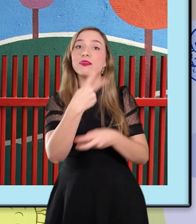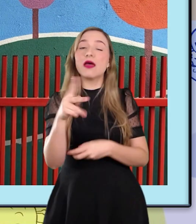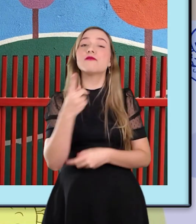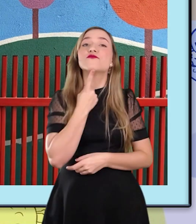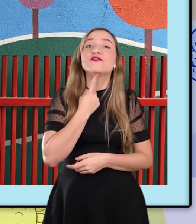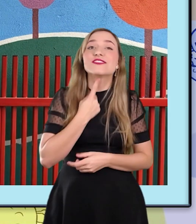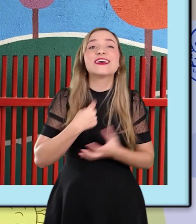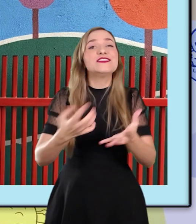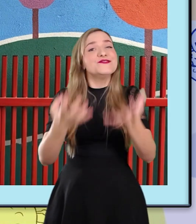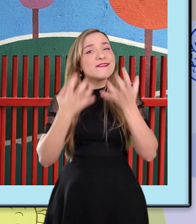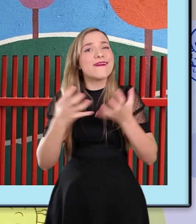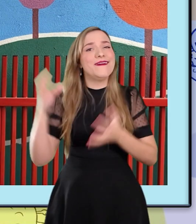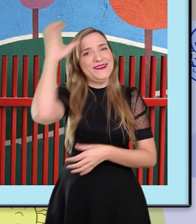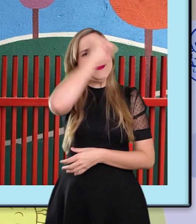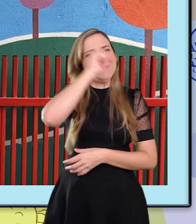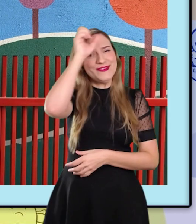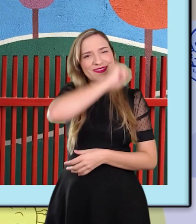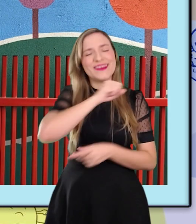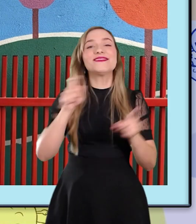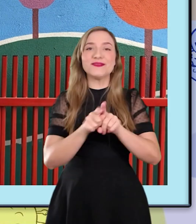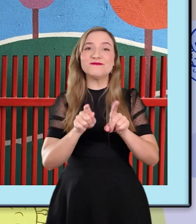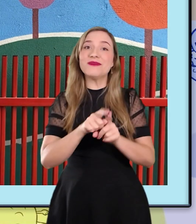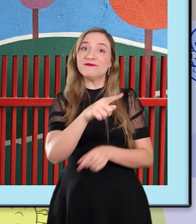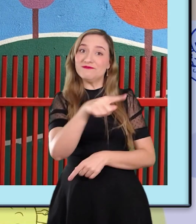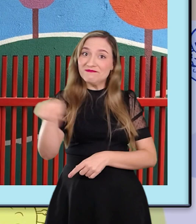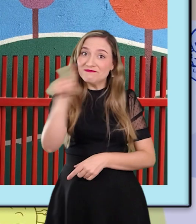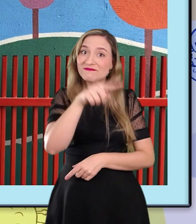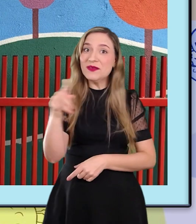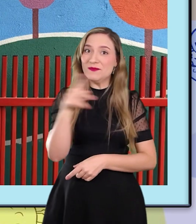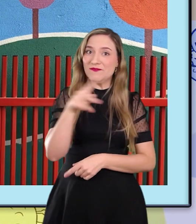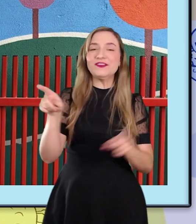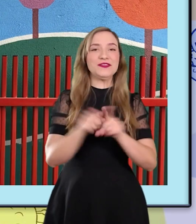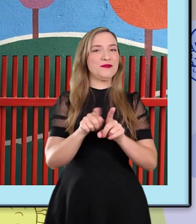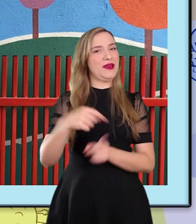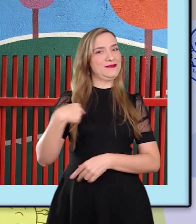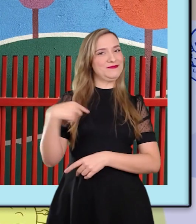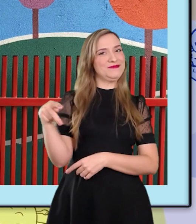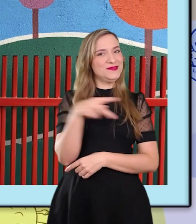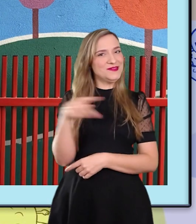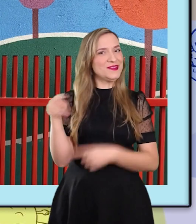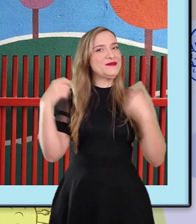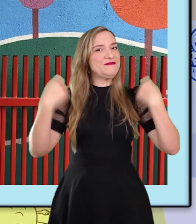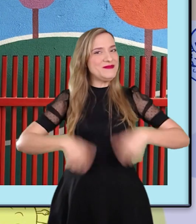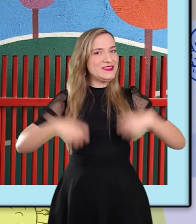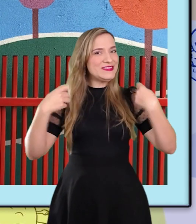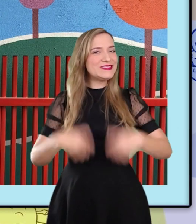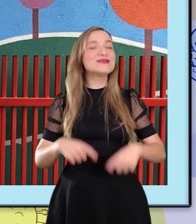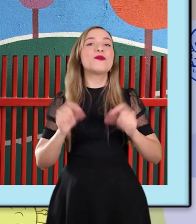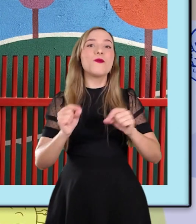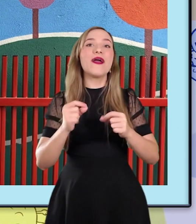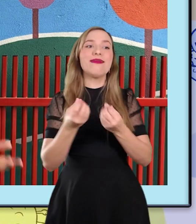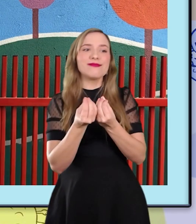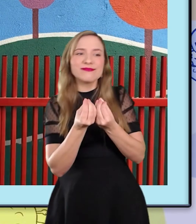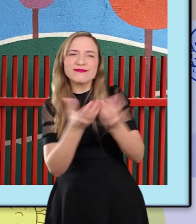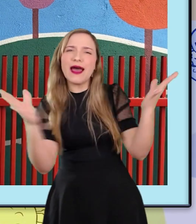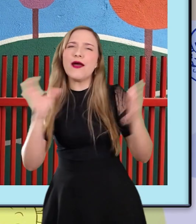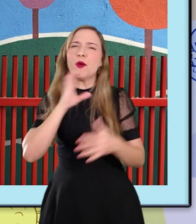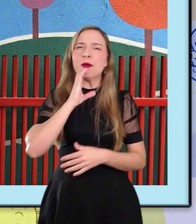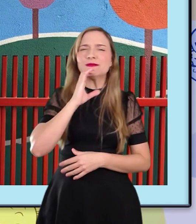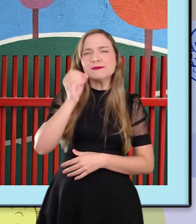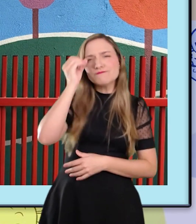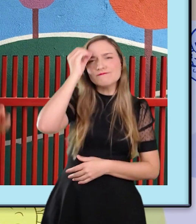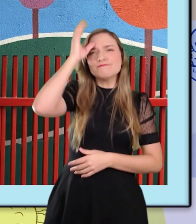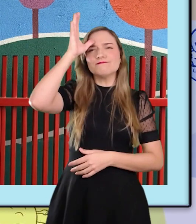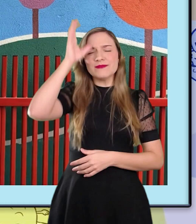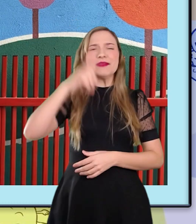têm sede de conhecimento. E cabe a você e a mim, como professores, ampliar,